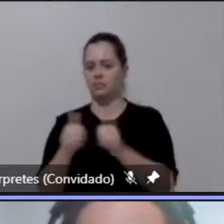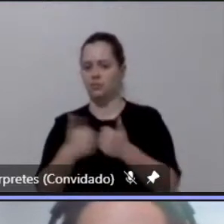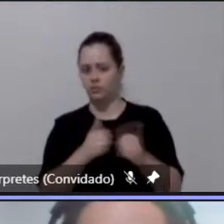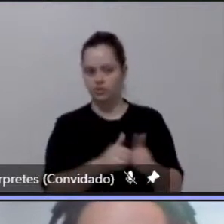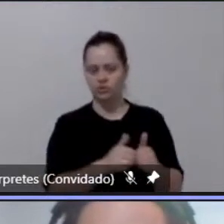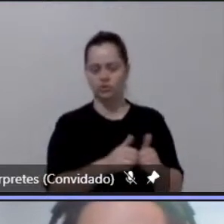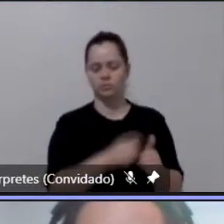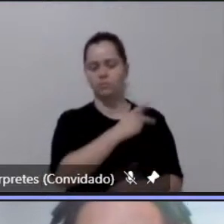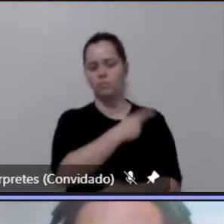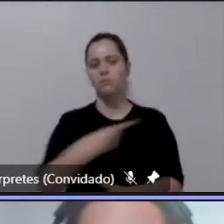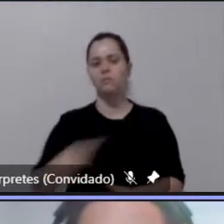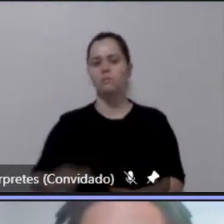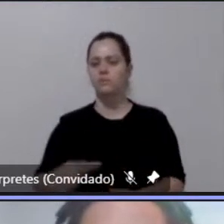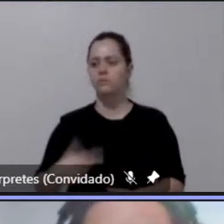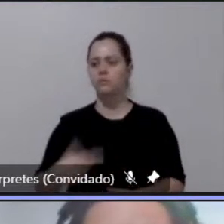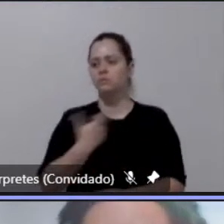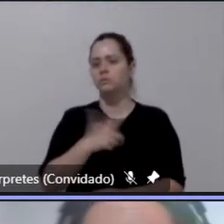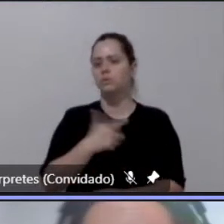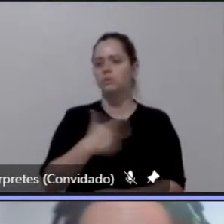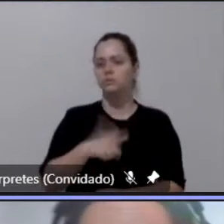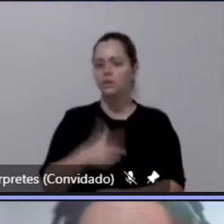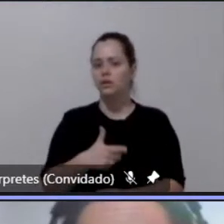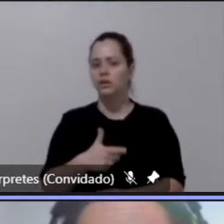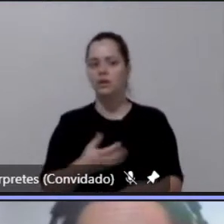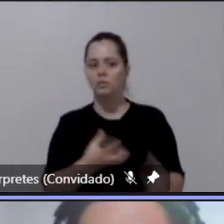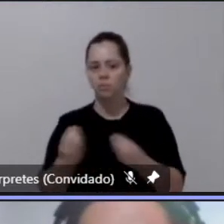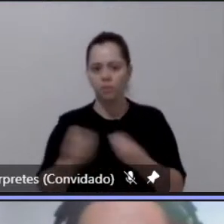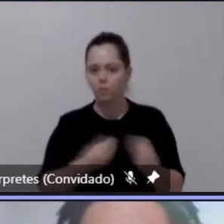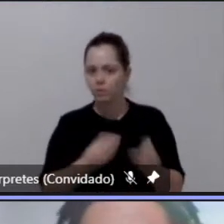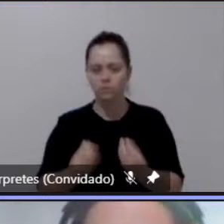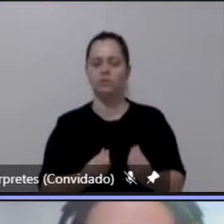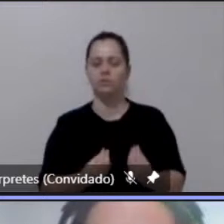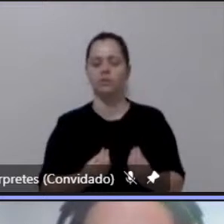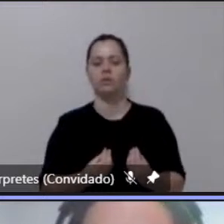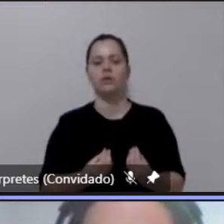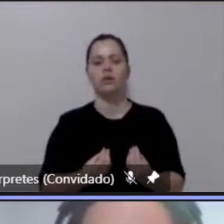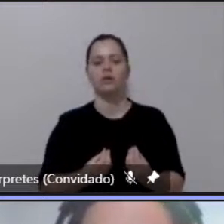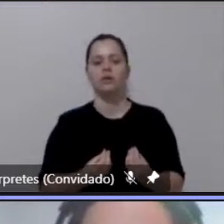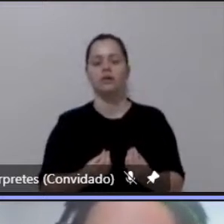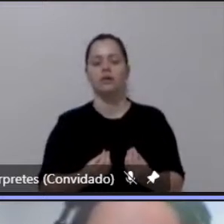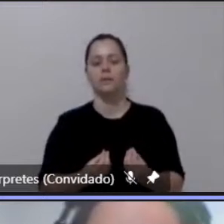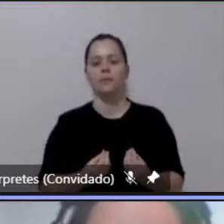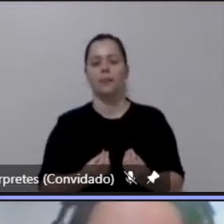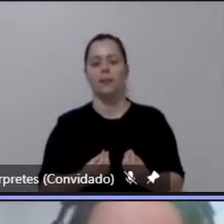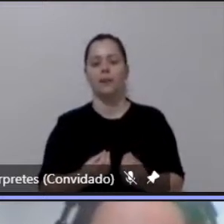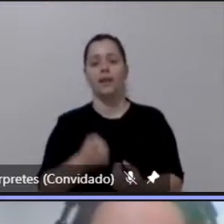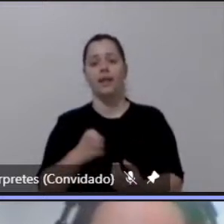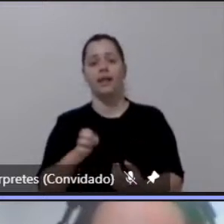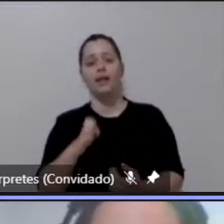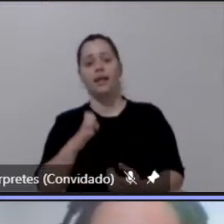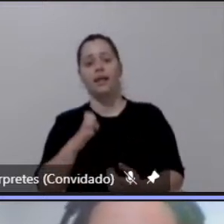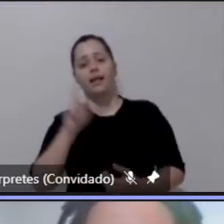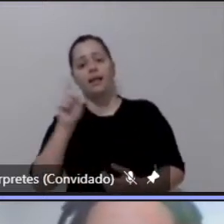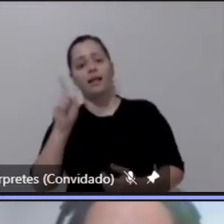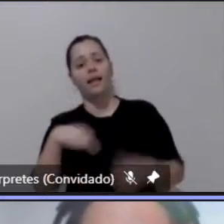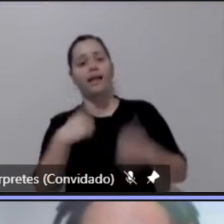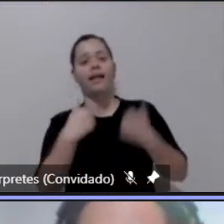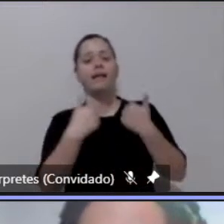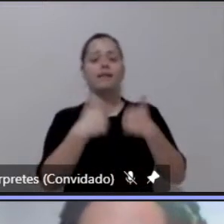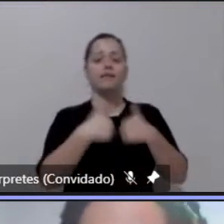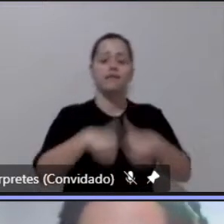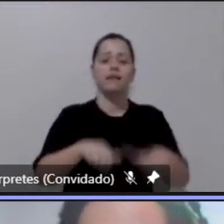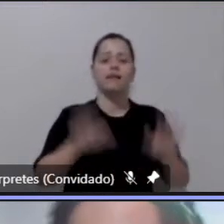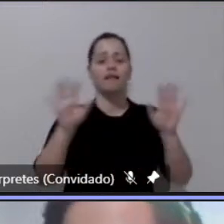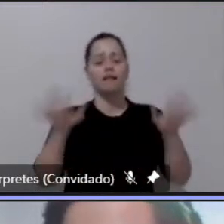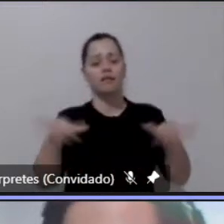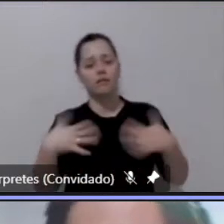não é tão expressiva esse tripé é enfraquecido e a gente